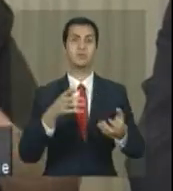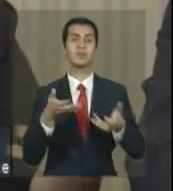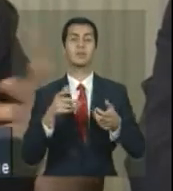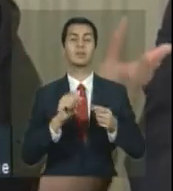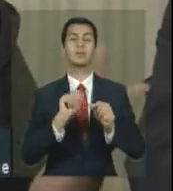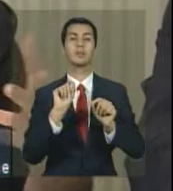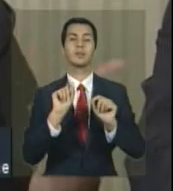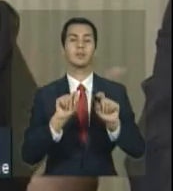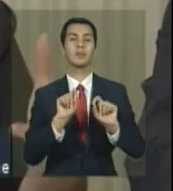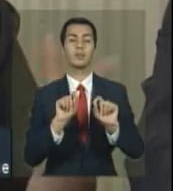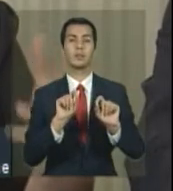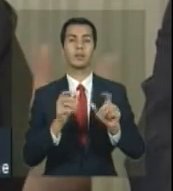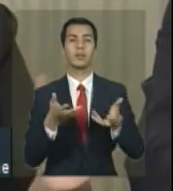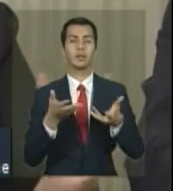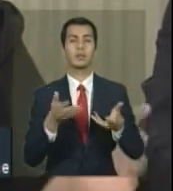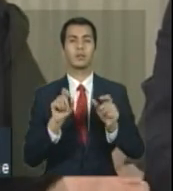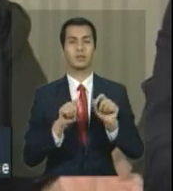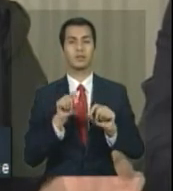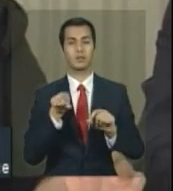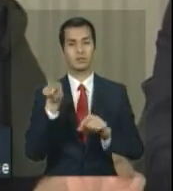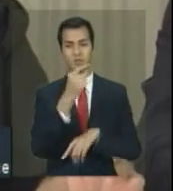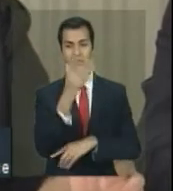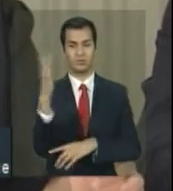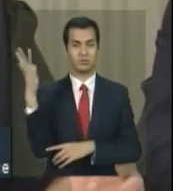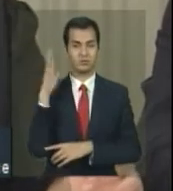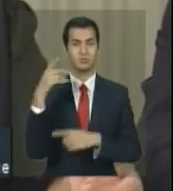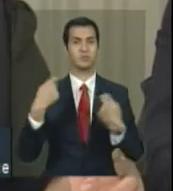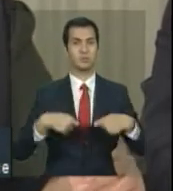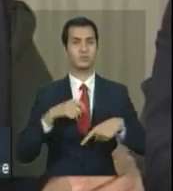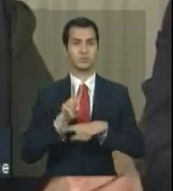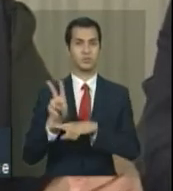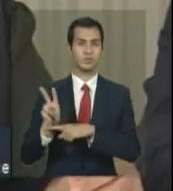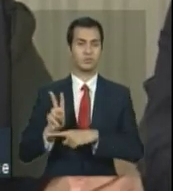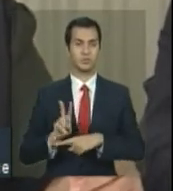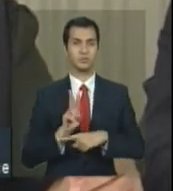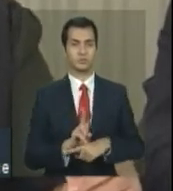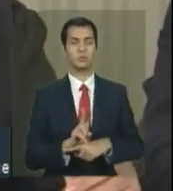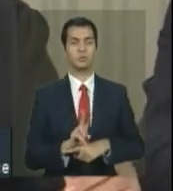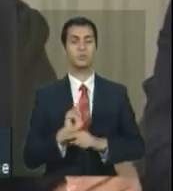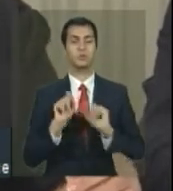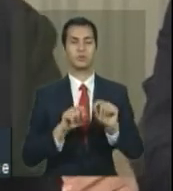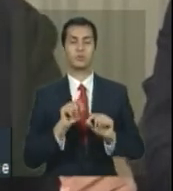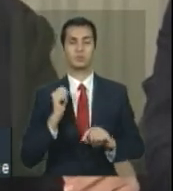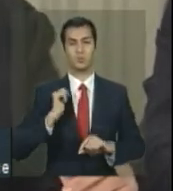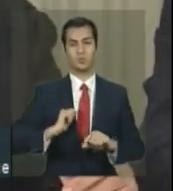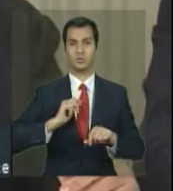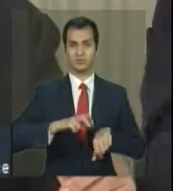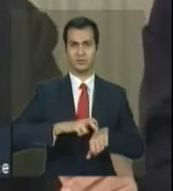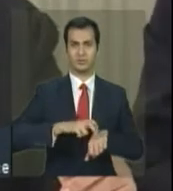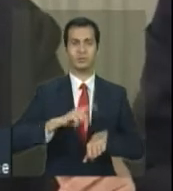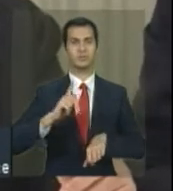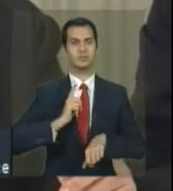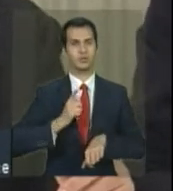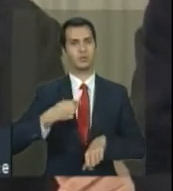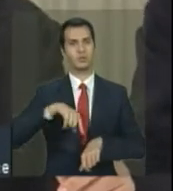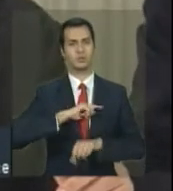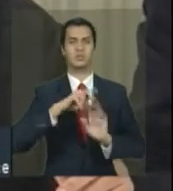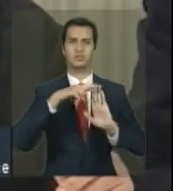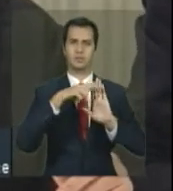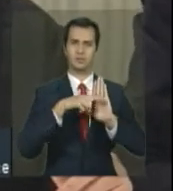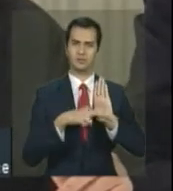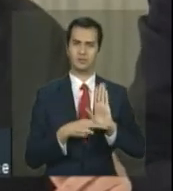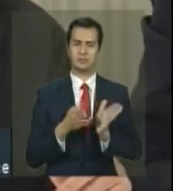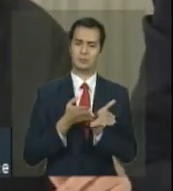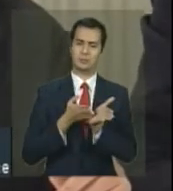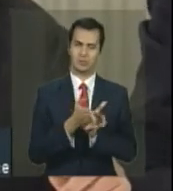que esse ativo ambiental seja conservado. Então, no caso do Bolsa Verde, nós temos um ritual que teve que ser seguido e